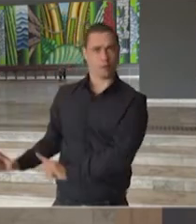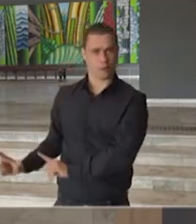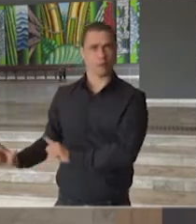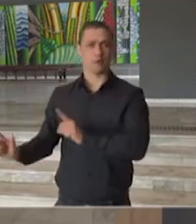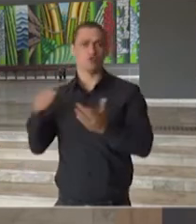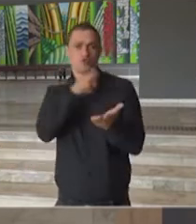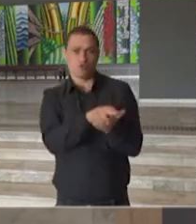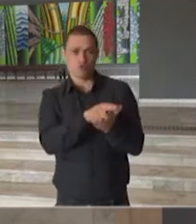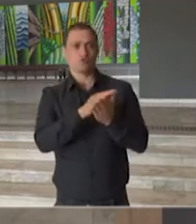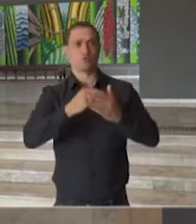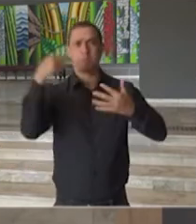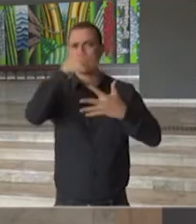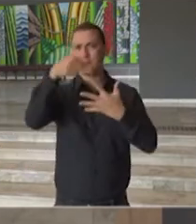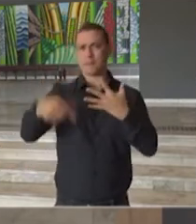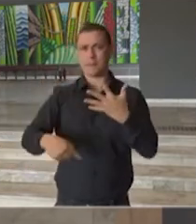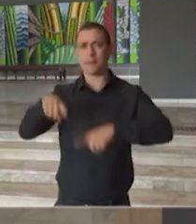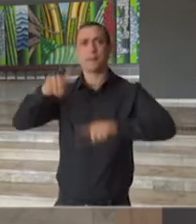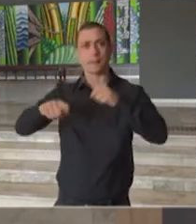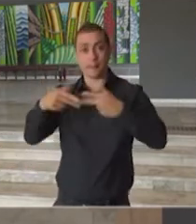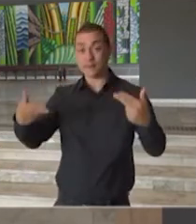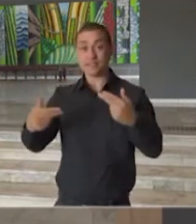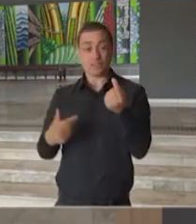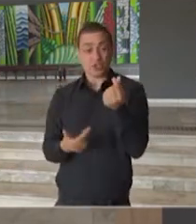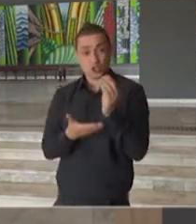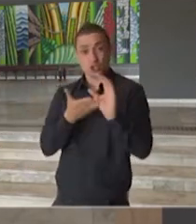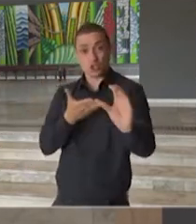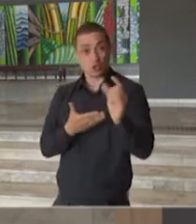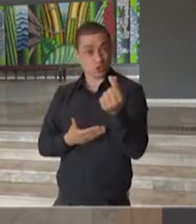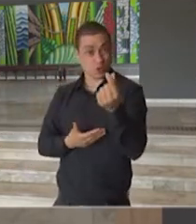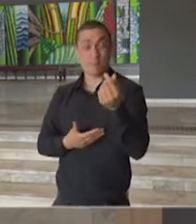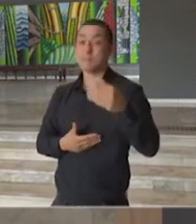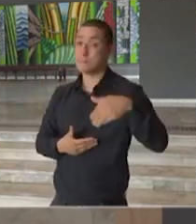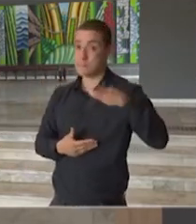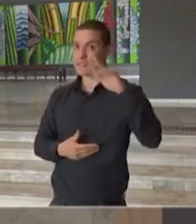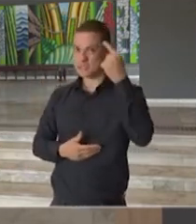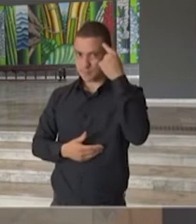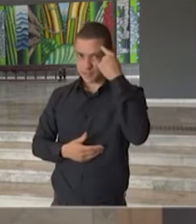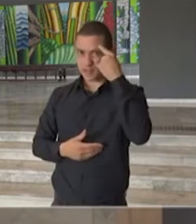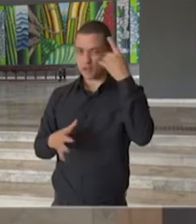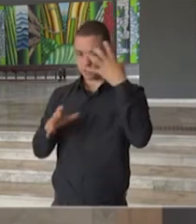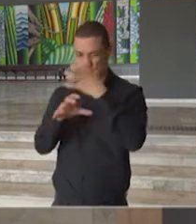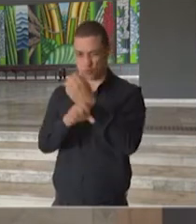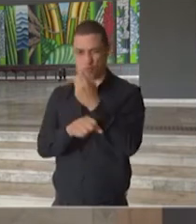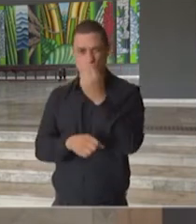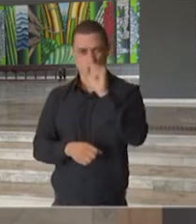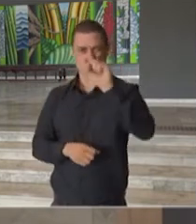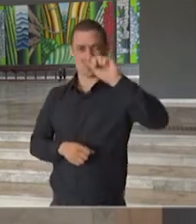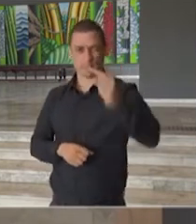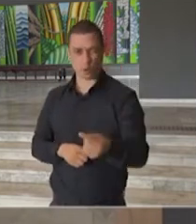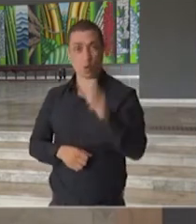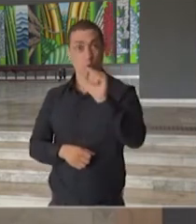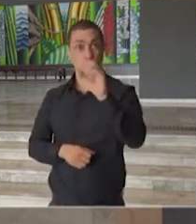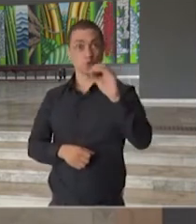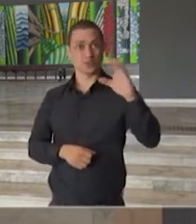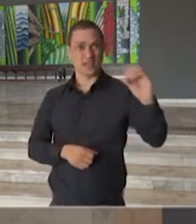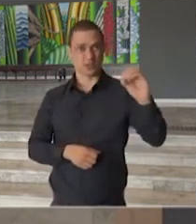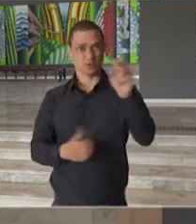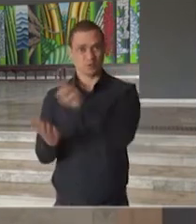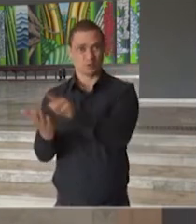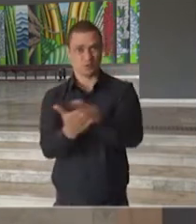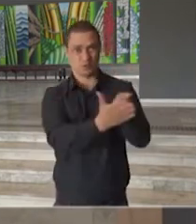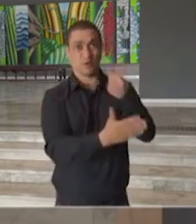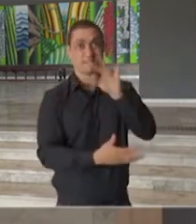UTIs, que significam um valor superior, se forem considerados os 8.800 leitos que nós vamos chegar,